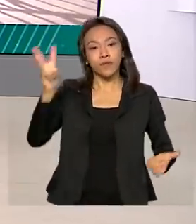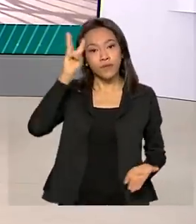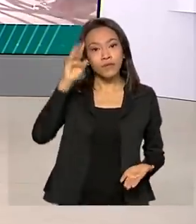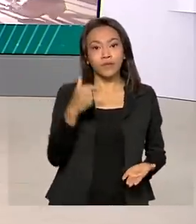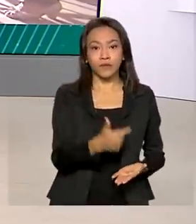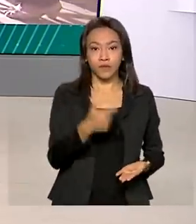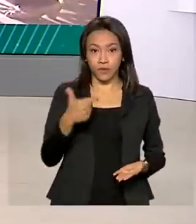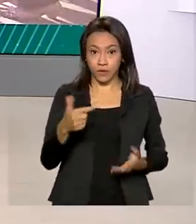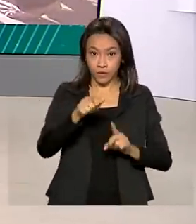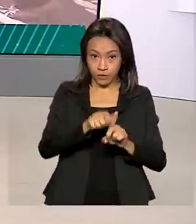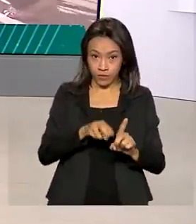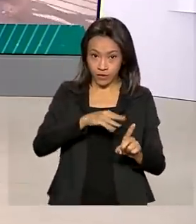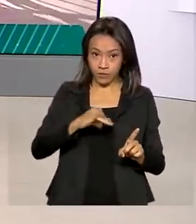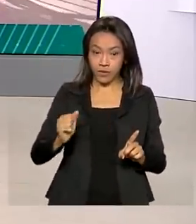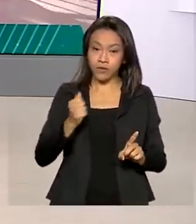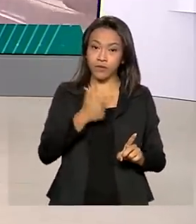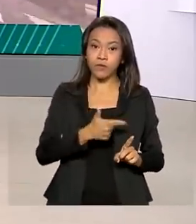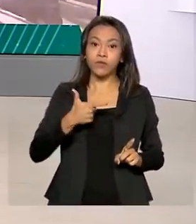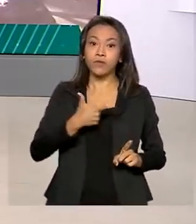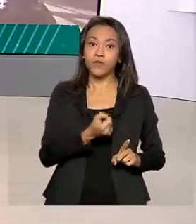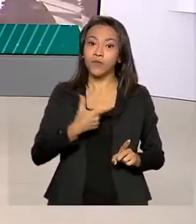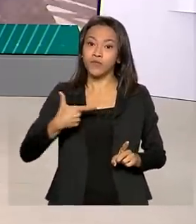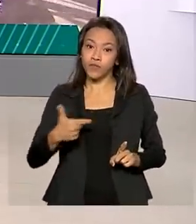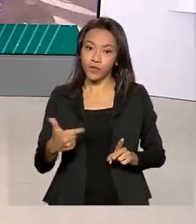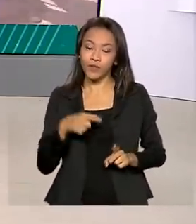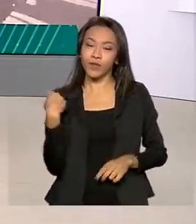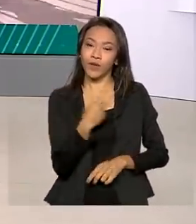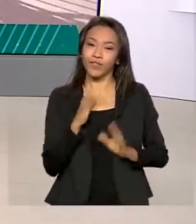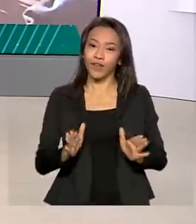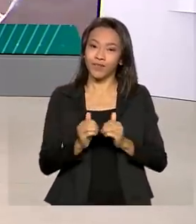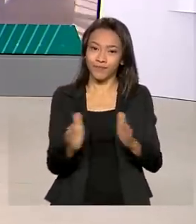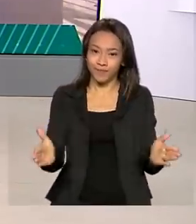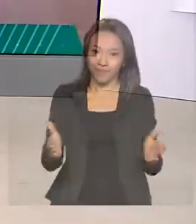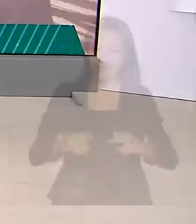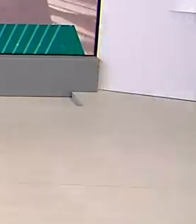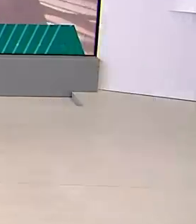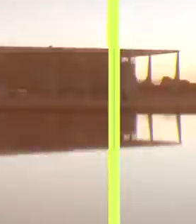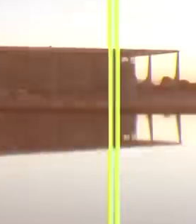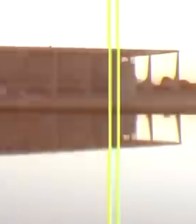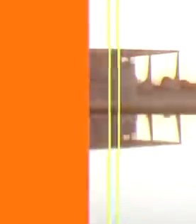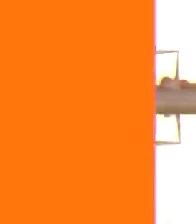de março de 2022, o Brasil em Dia já está no ar.